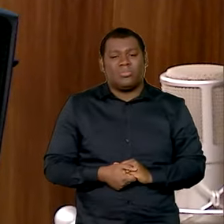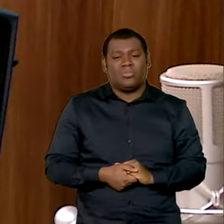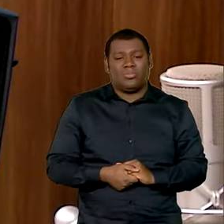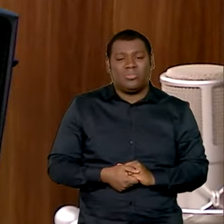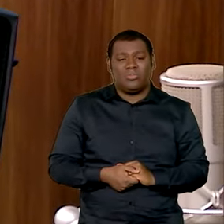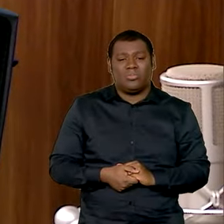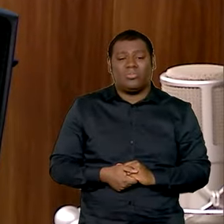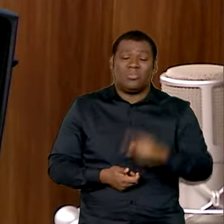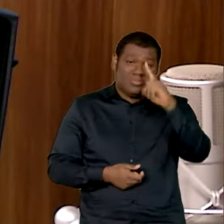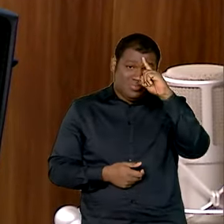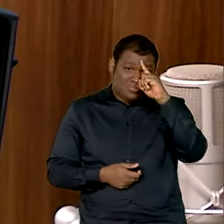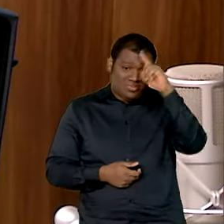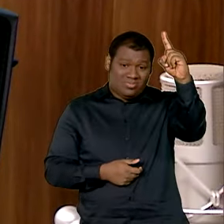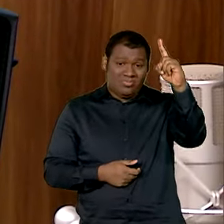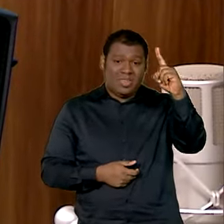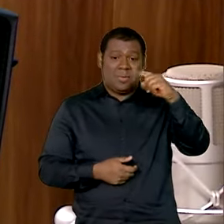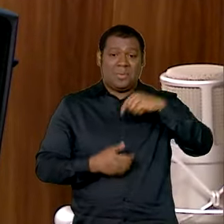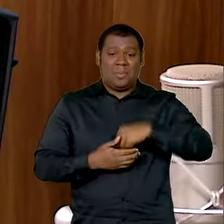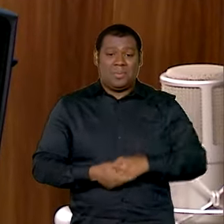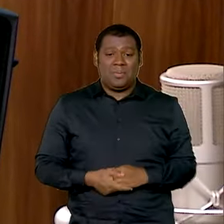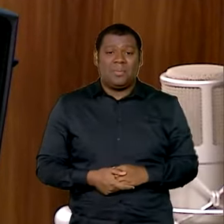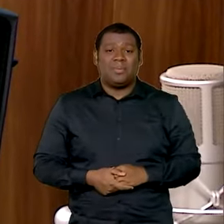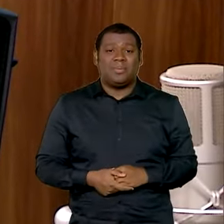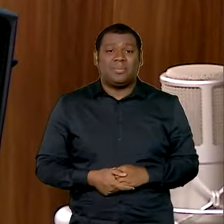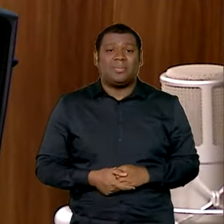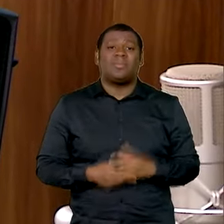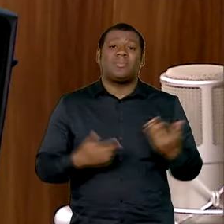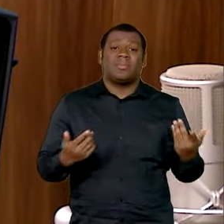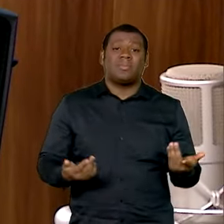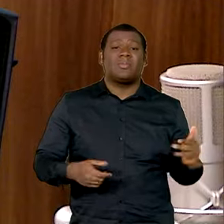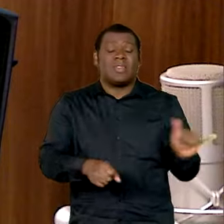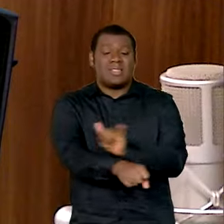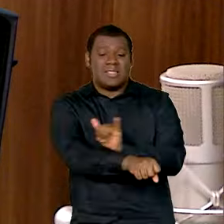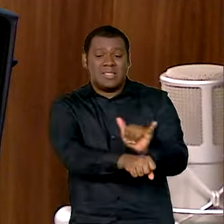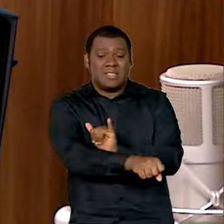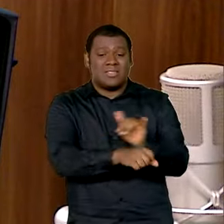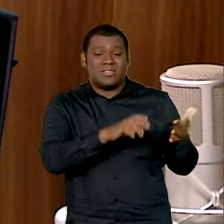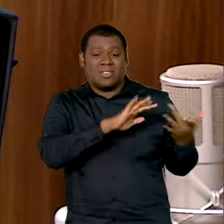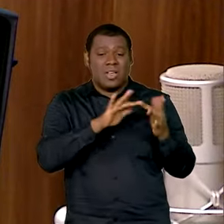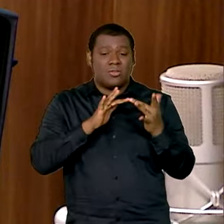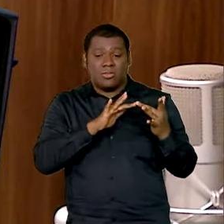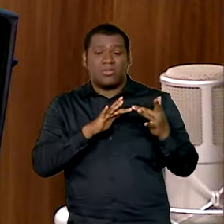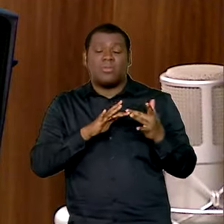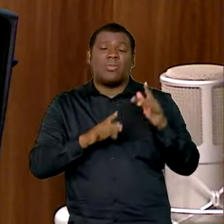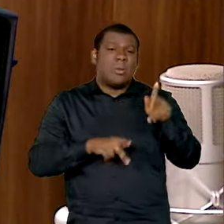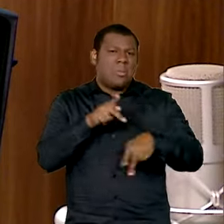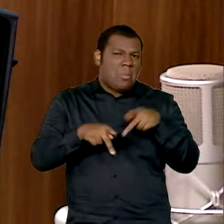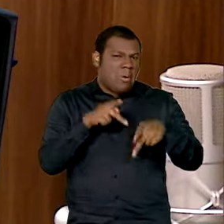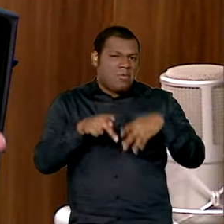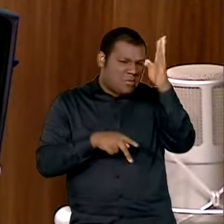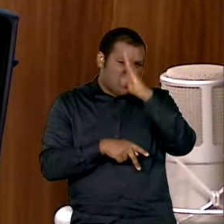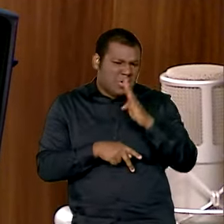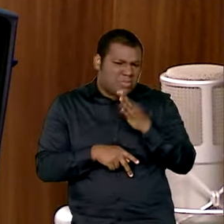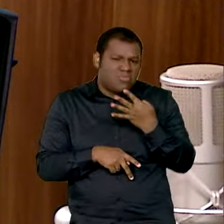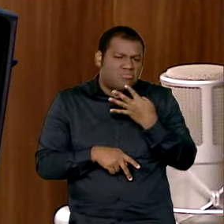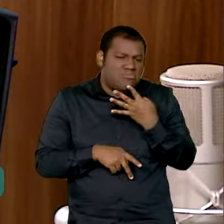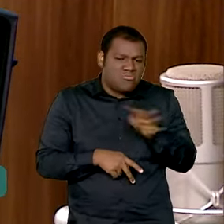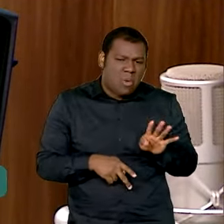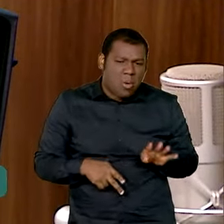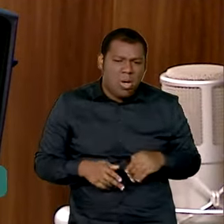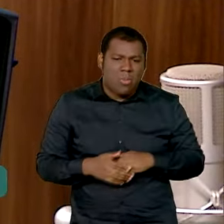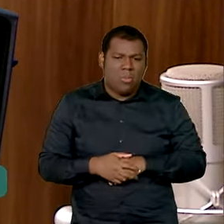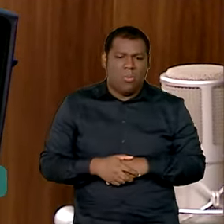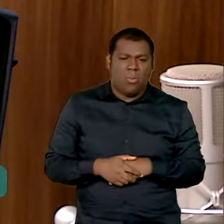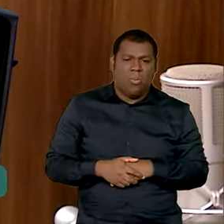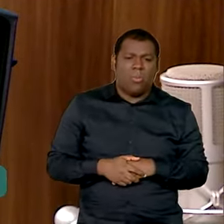criatividade e nós estamos entregando instrumentos que o Brasil não os conhecia nessa proporção